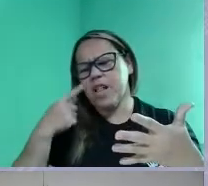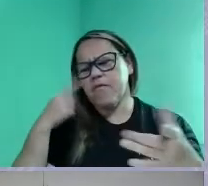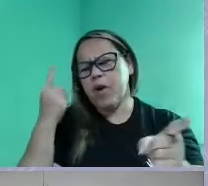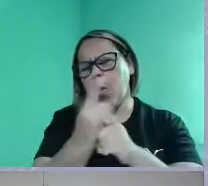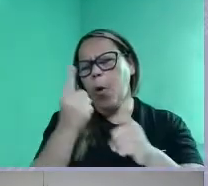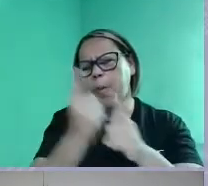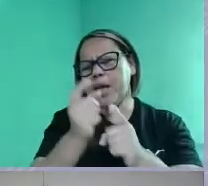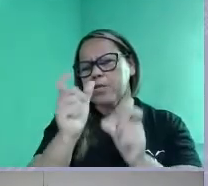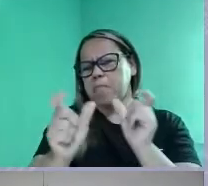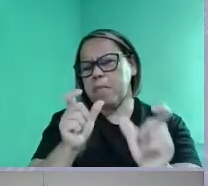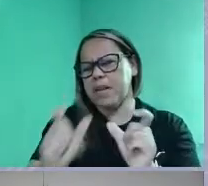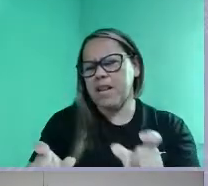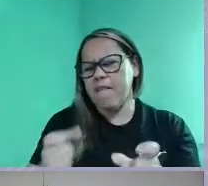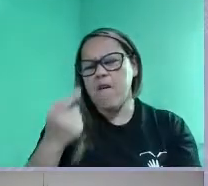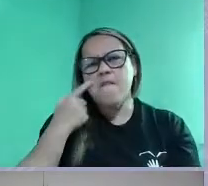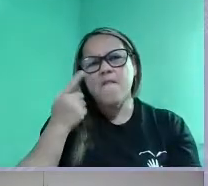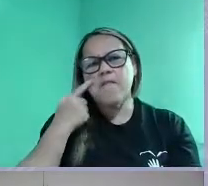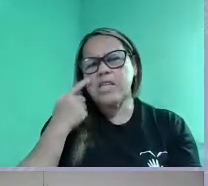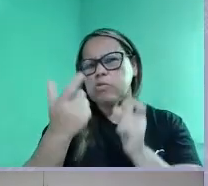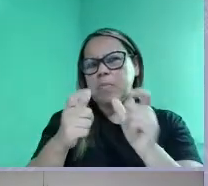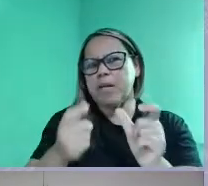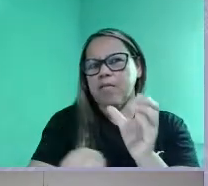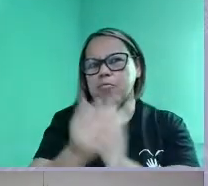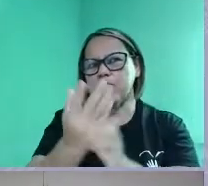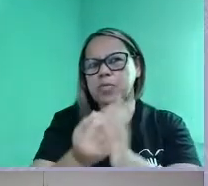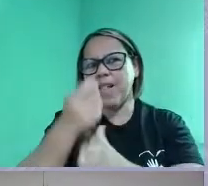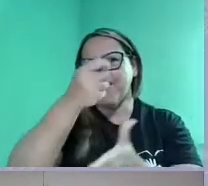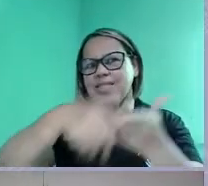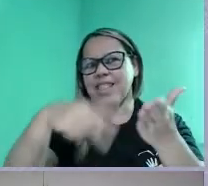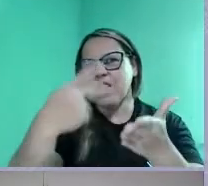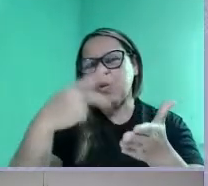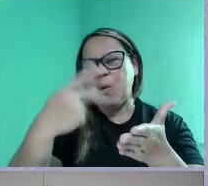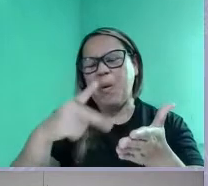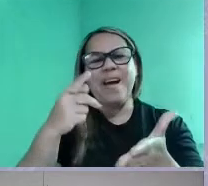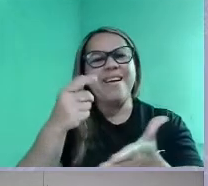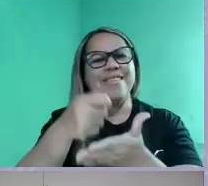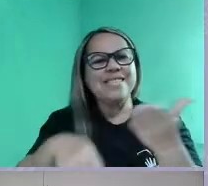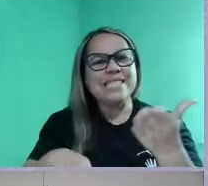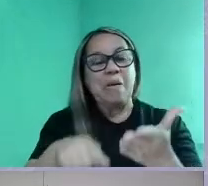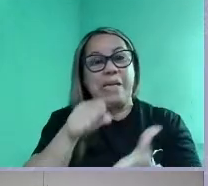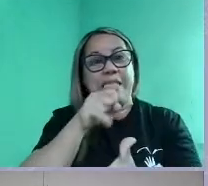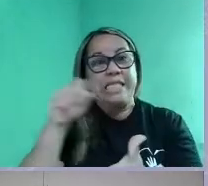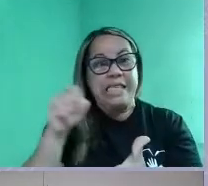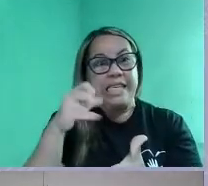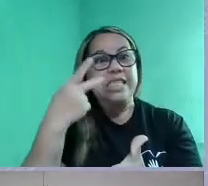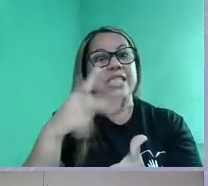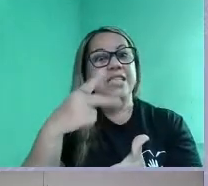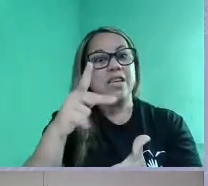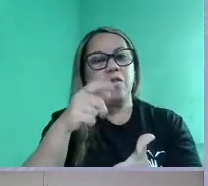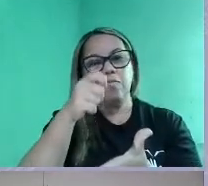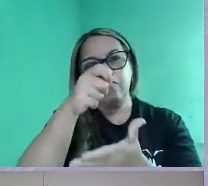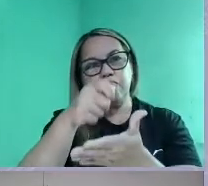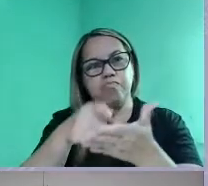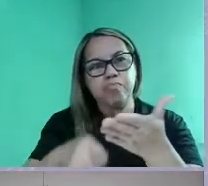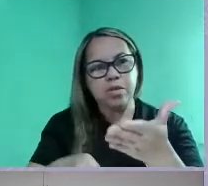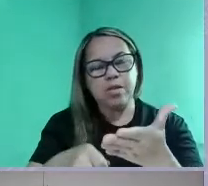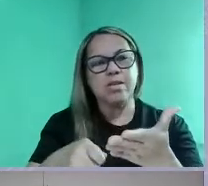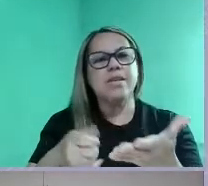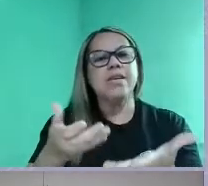né? Ver se essas palavras estão aparecendo, né? Se elas aparecerem no seu conjunto,